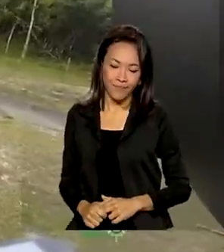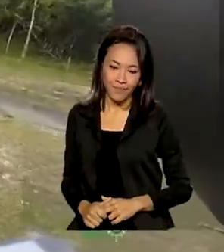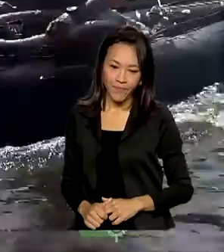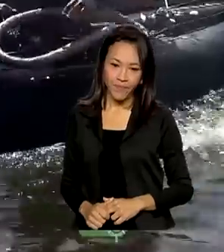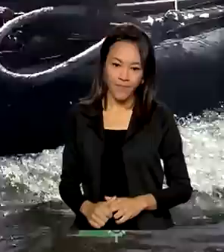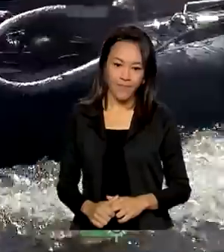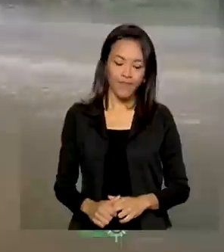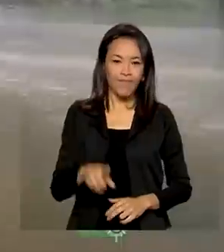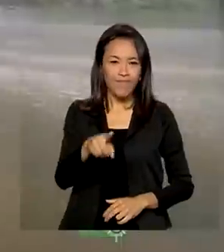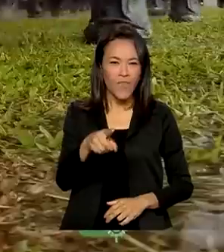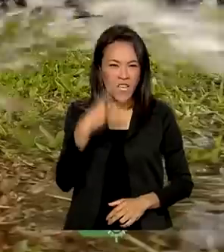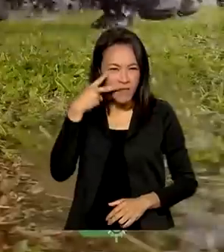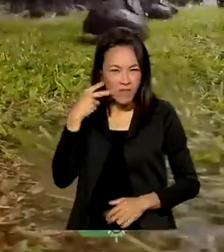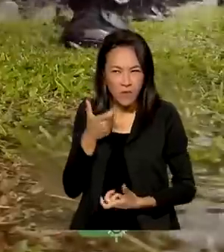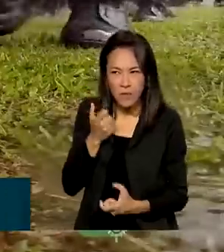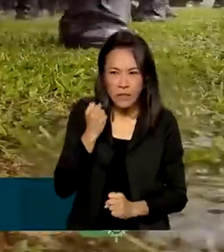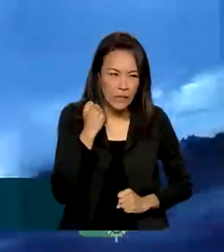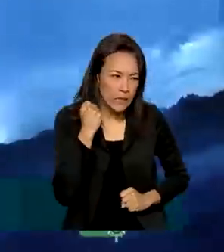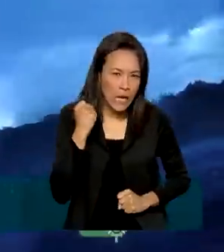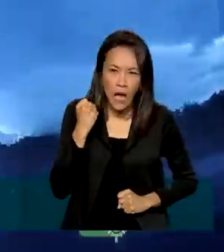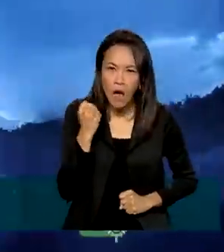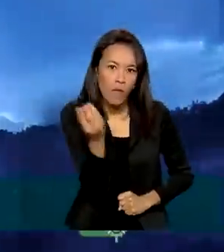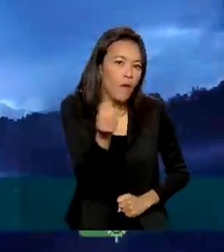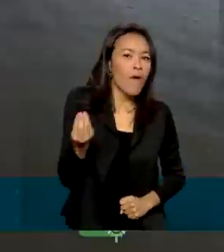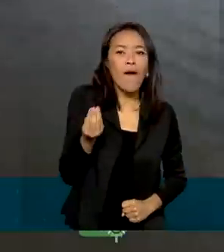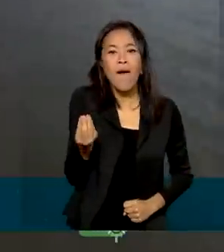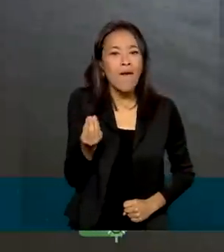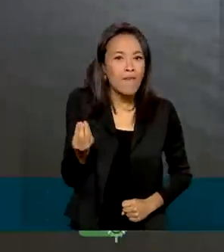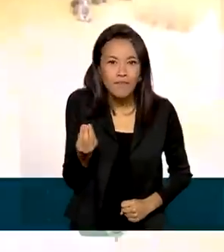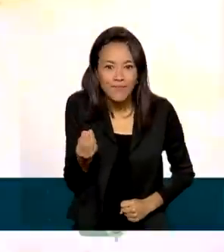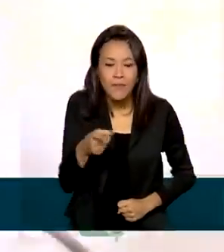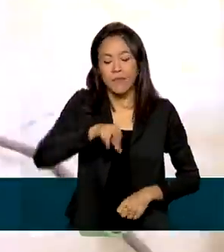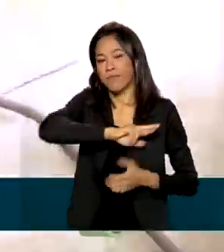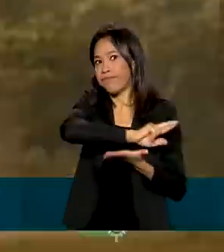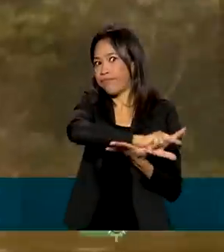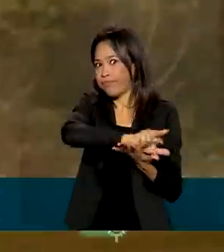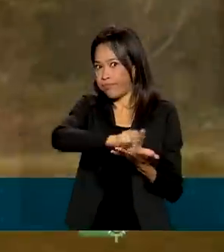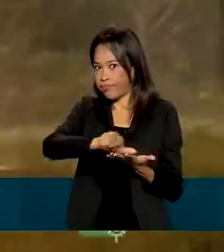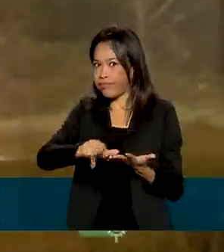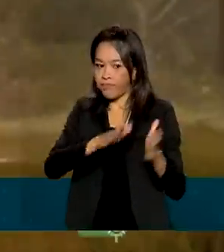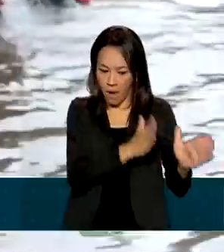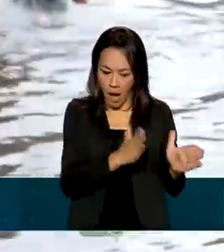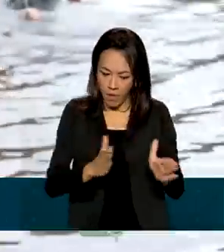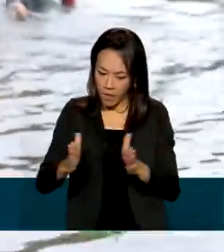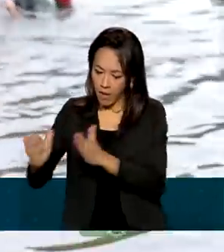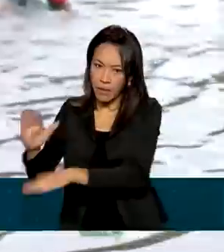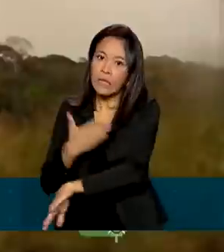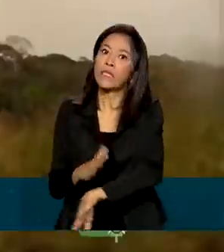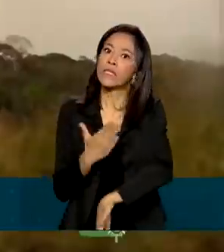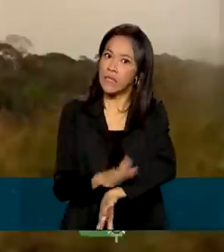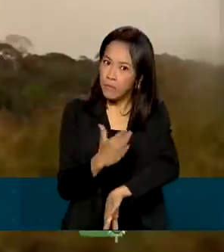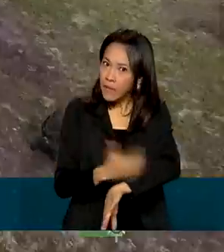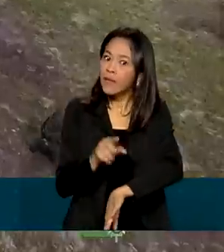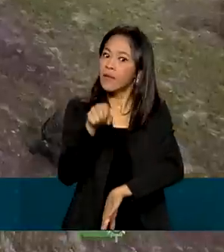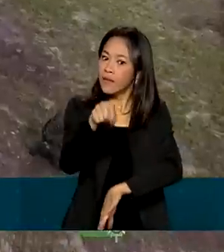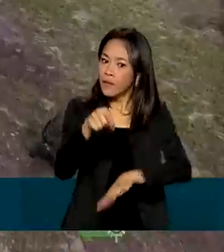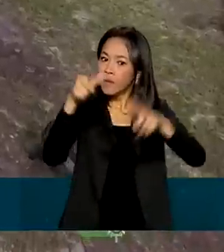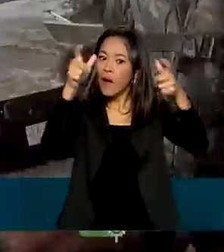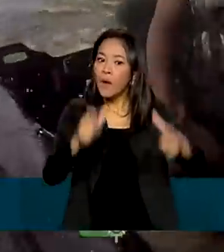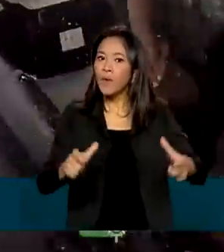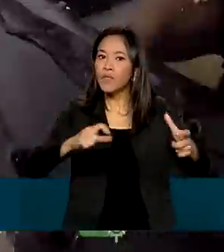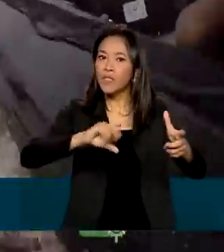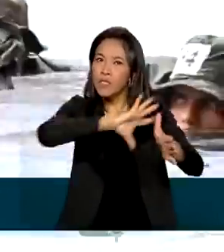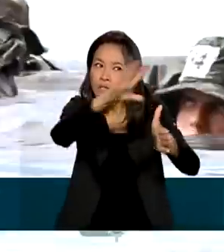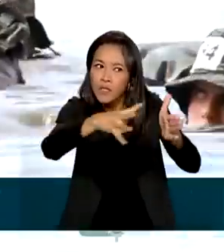Para ser um guerreiro de selva, é preciso passar por diversas etapas de treinamento, no meio da floresta amazônica,